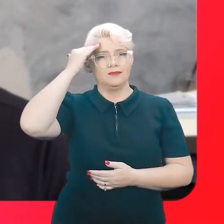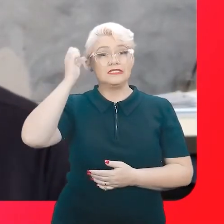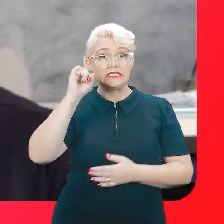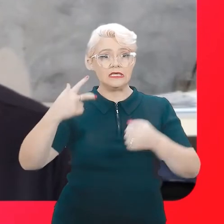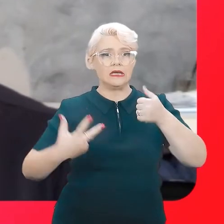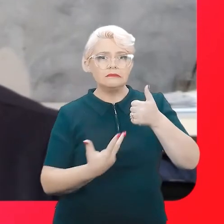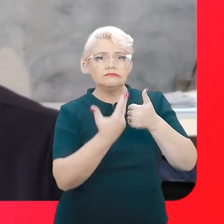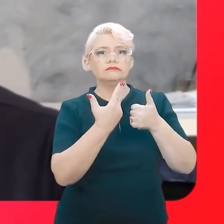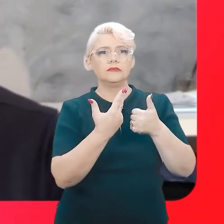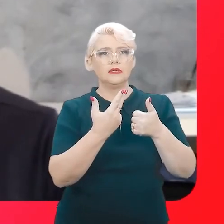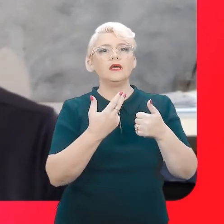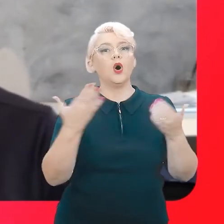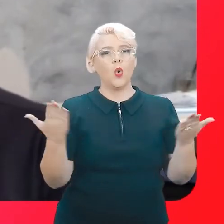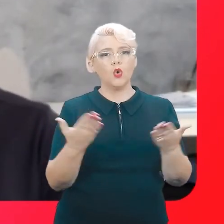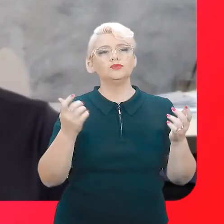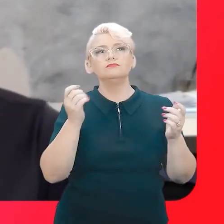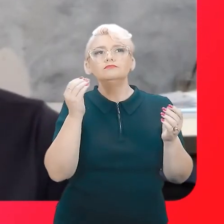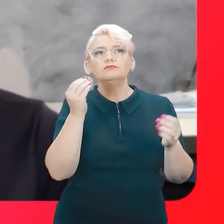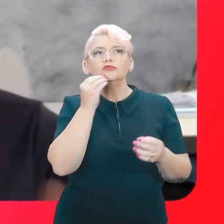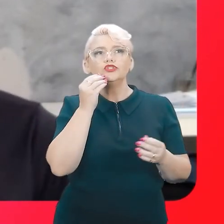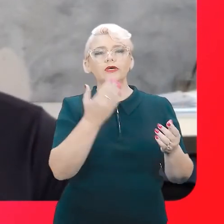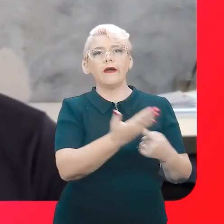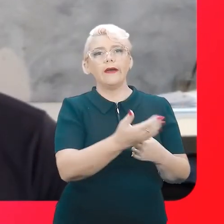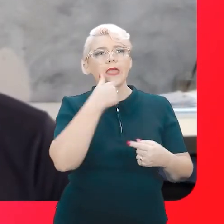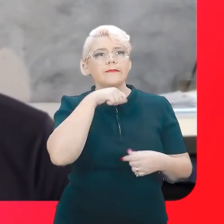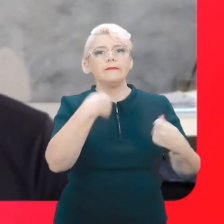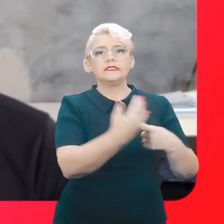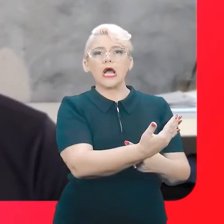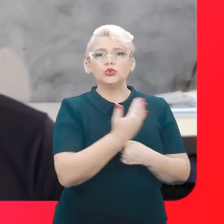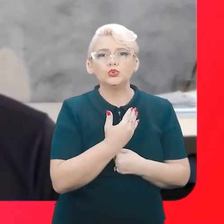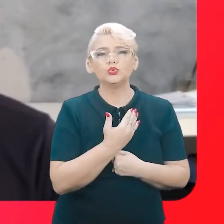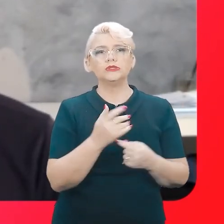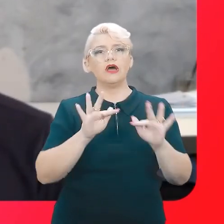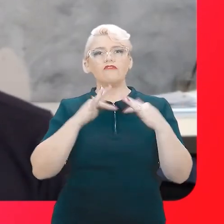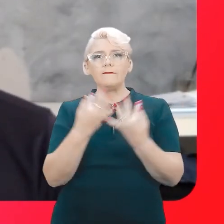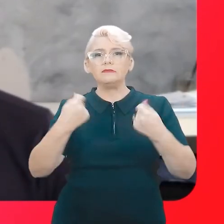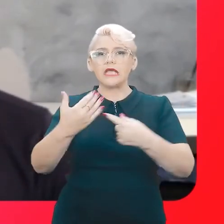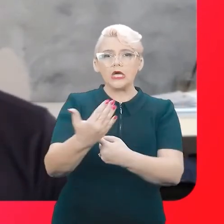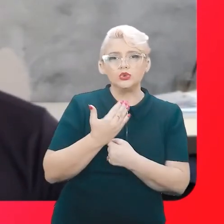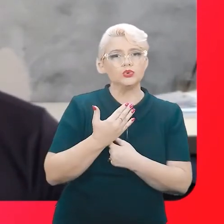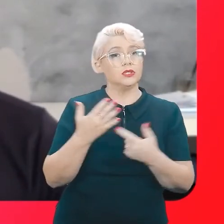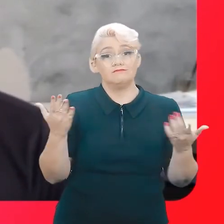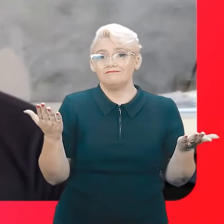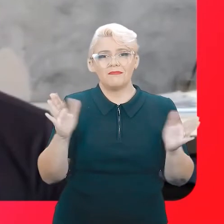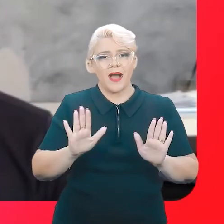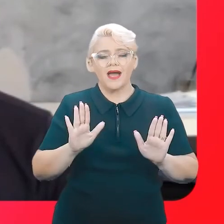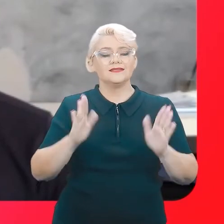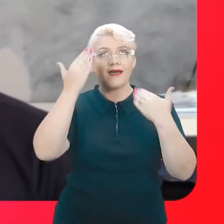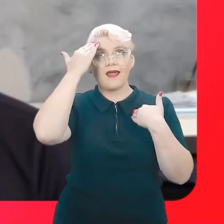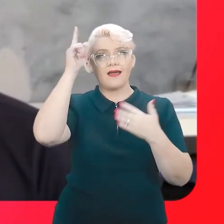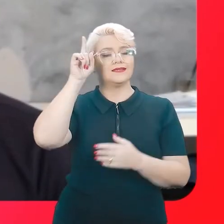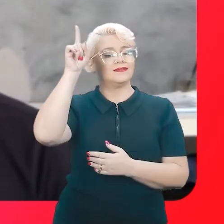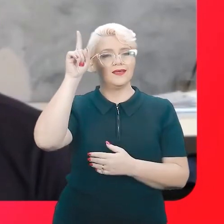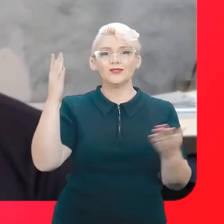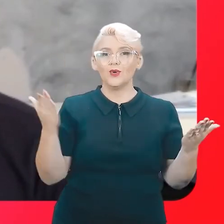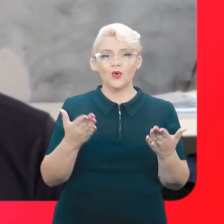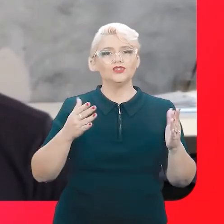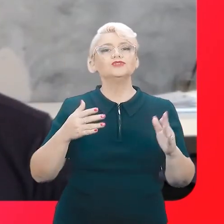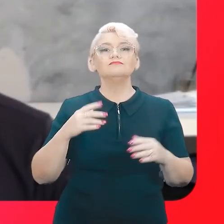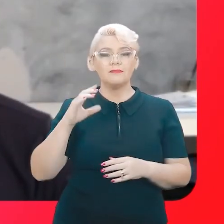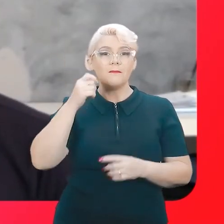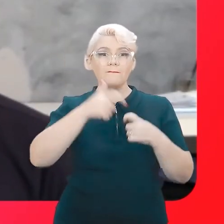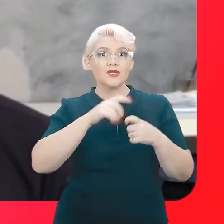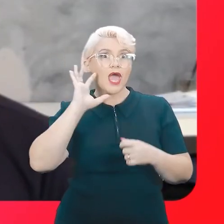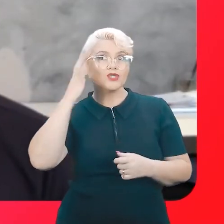precisando de ajuda da minha mãe, por exemplo, da minha família. E graças a Deus, por essa